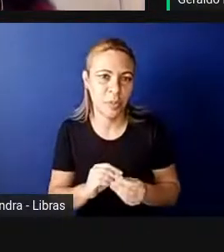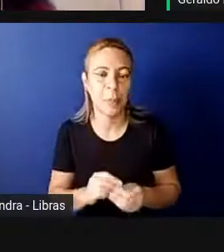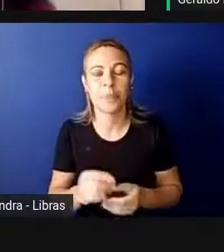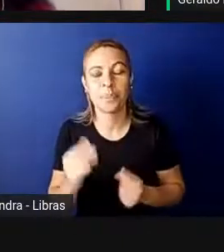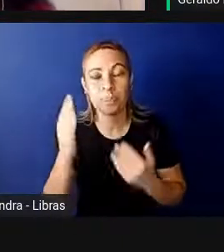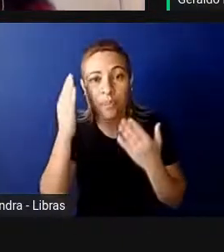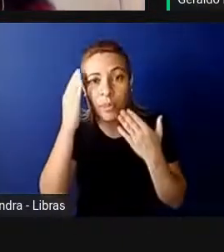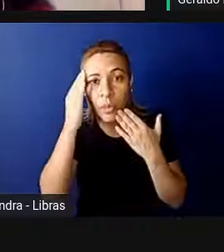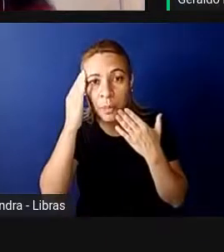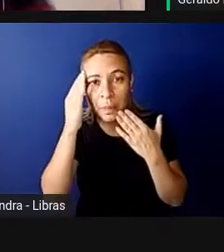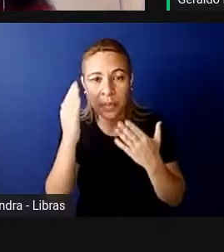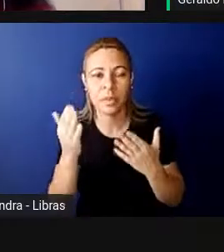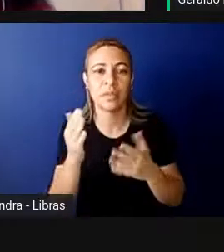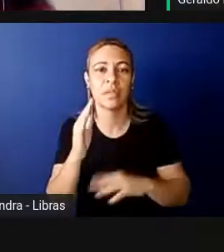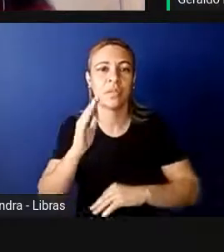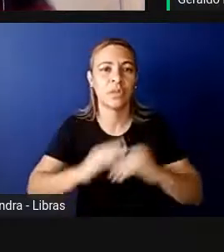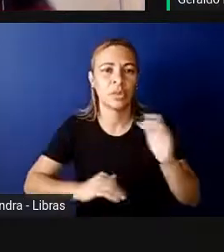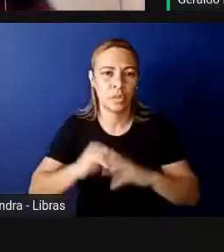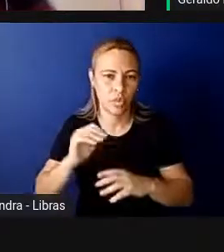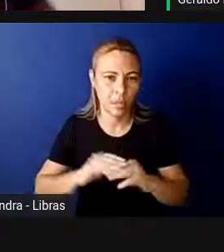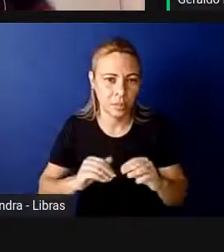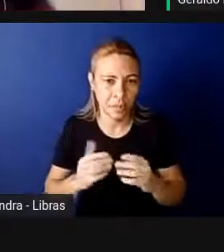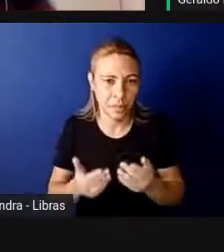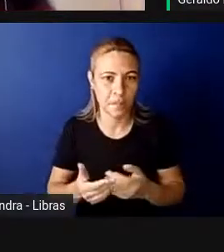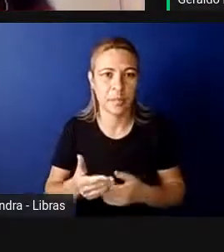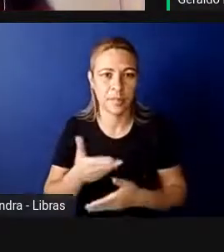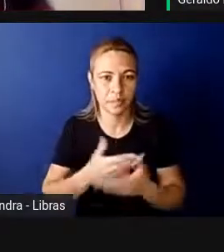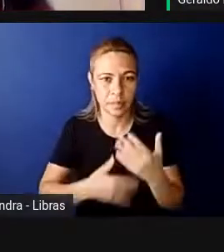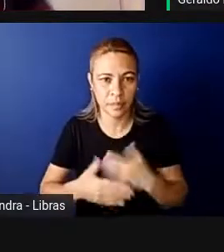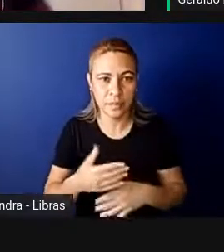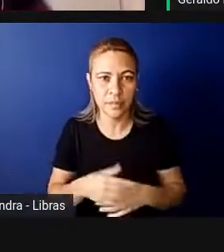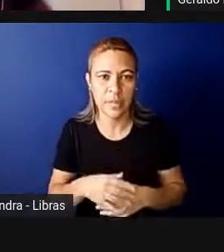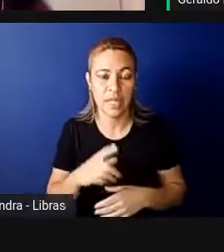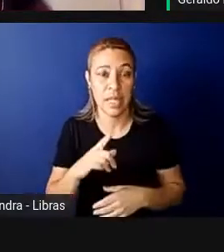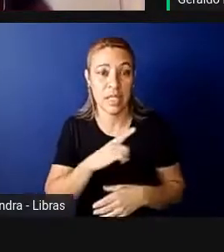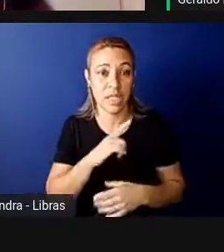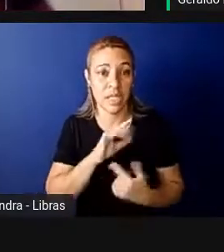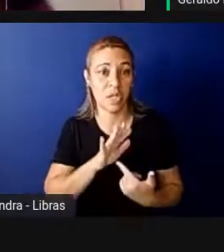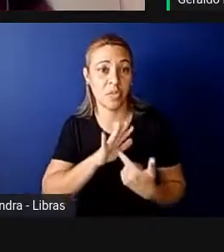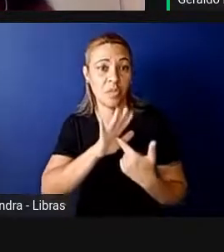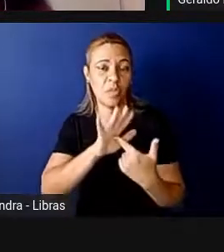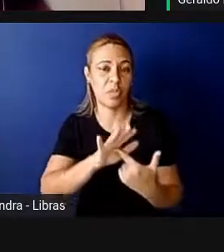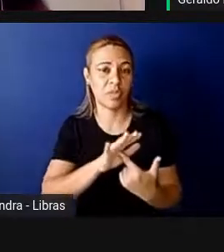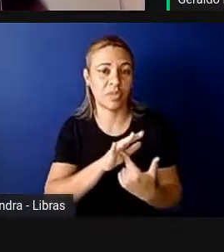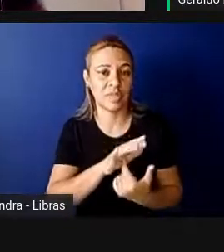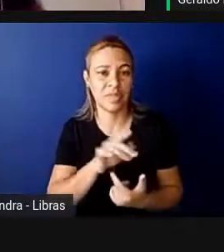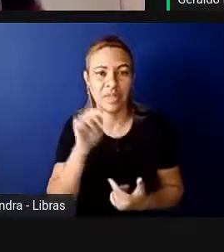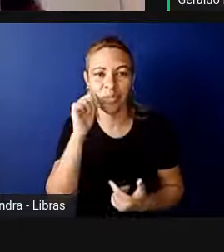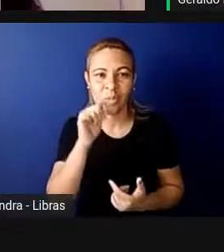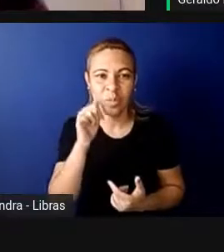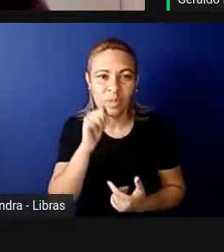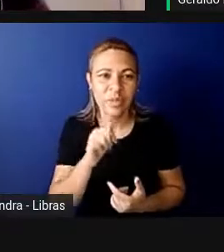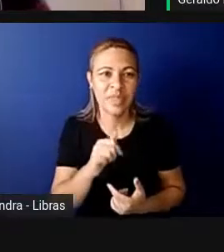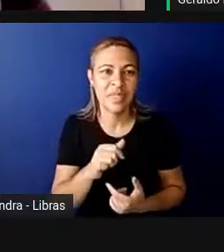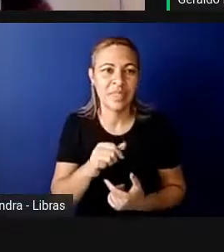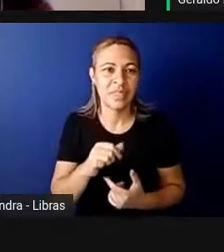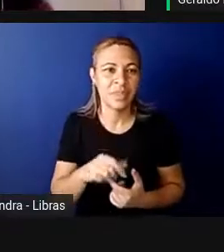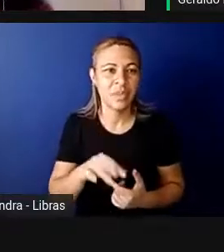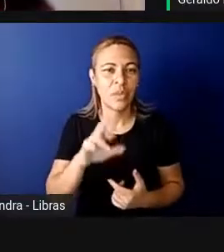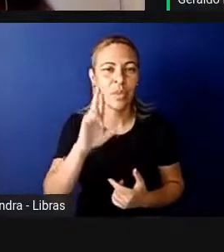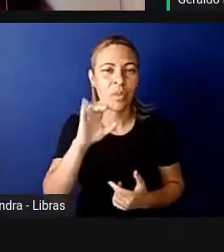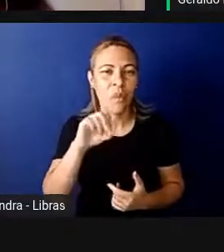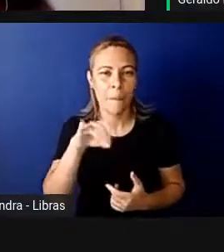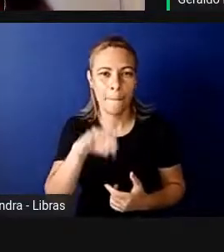Geraldo. Olha, em relação a ser um símbolo para outras mulheres, a ser o que a gente chama em inglês em role model